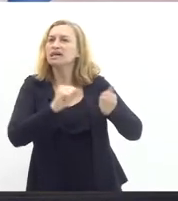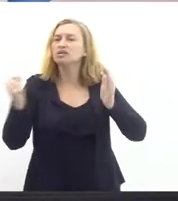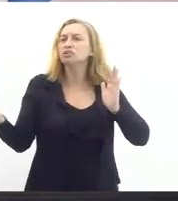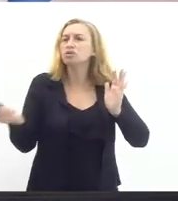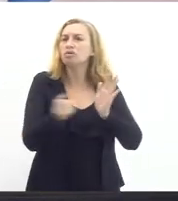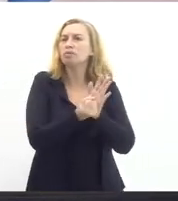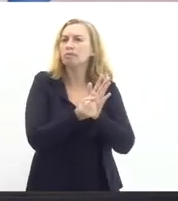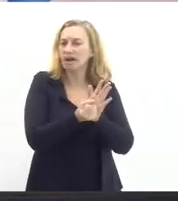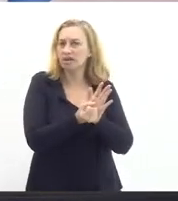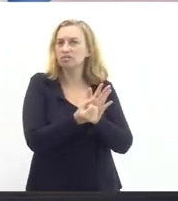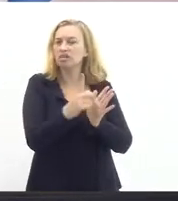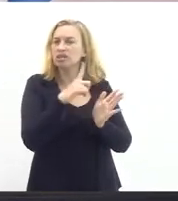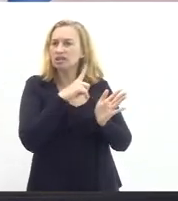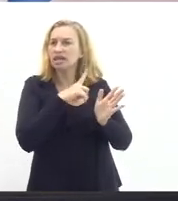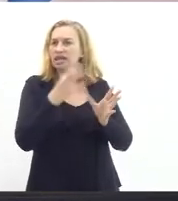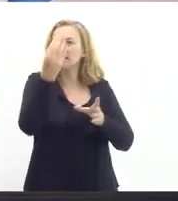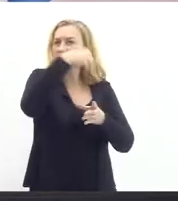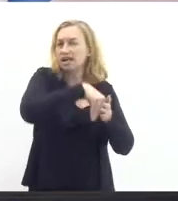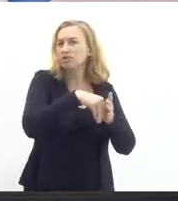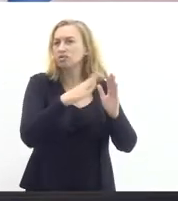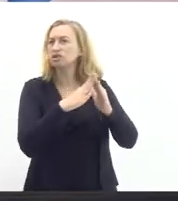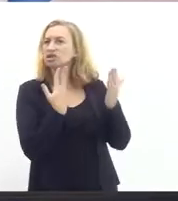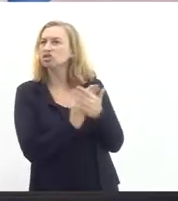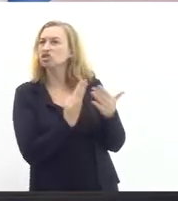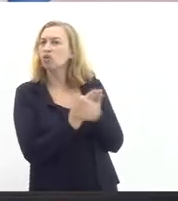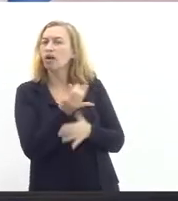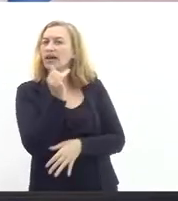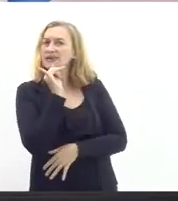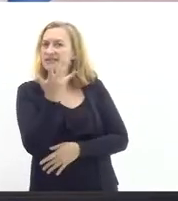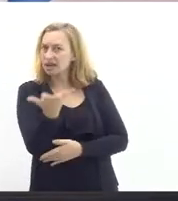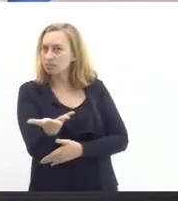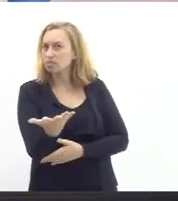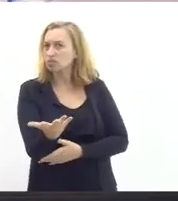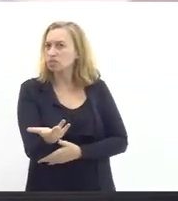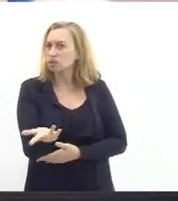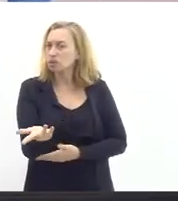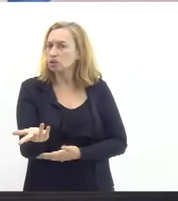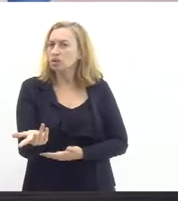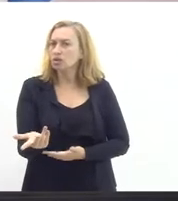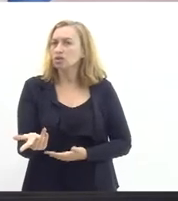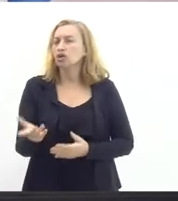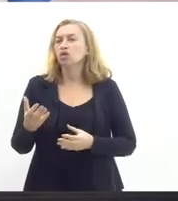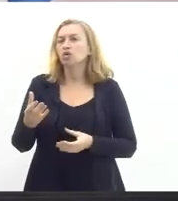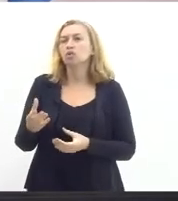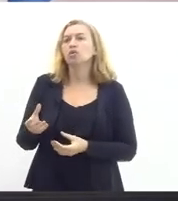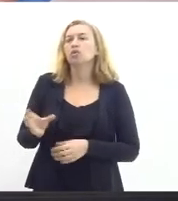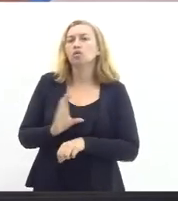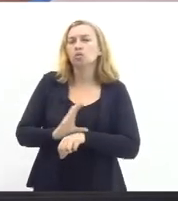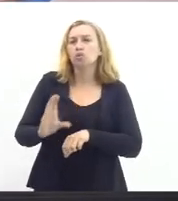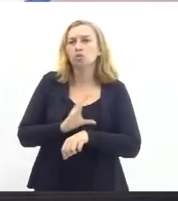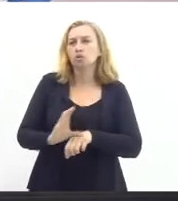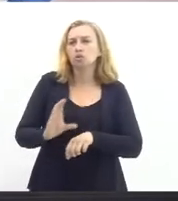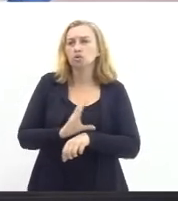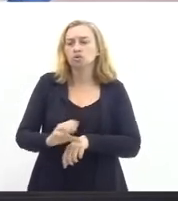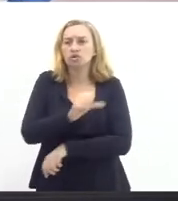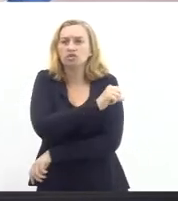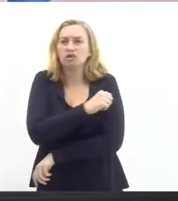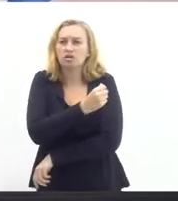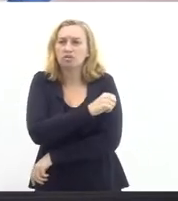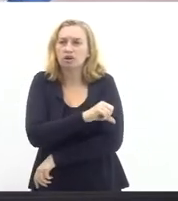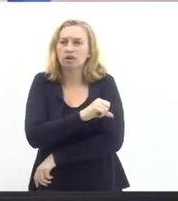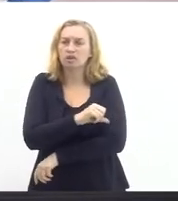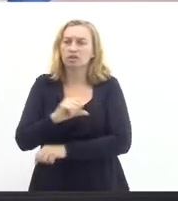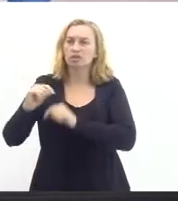essas carências já estão tendo nas redes eu estou trazendo aqui exemplos por exemplo um curso de enfermagem tradicional na